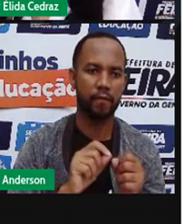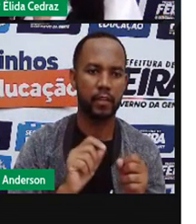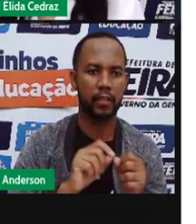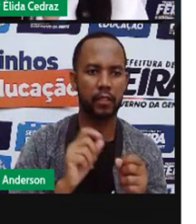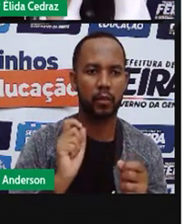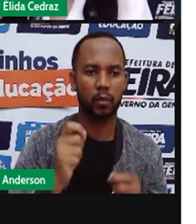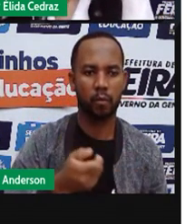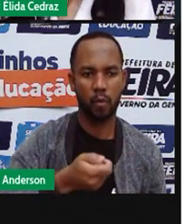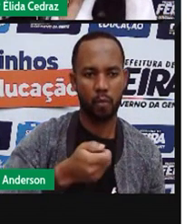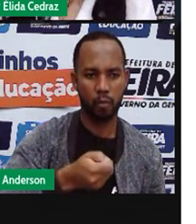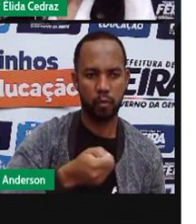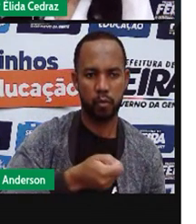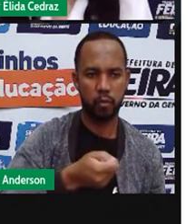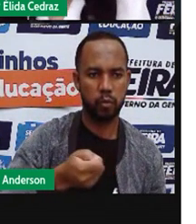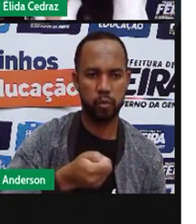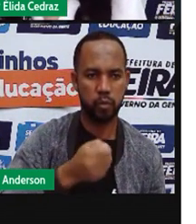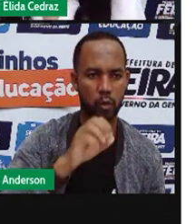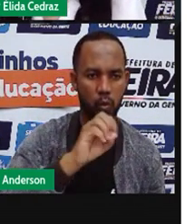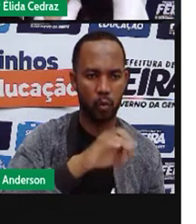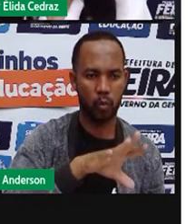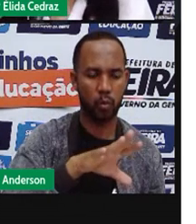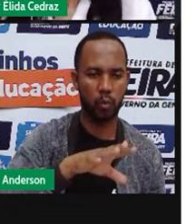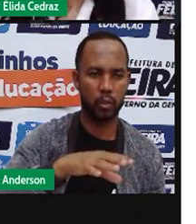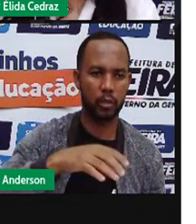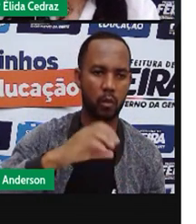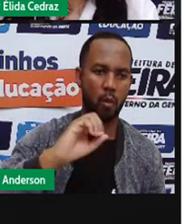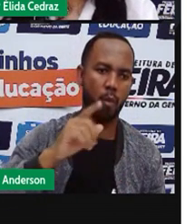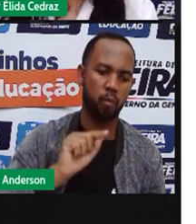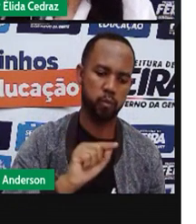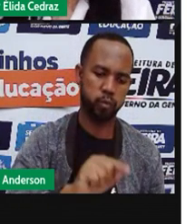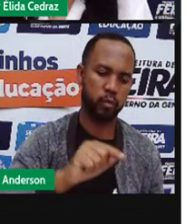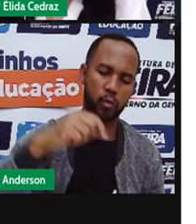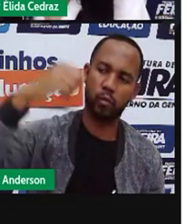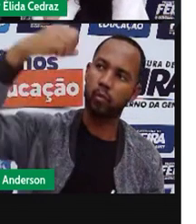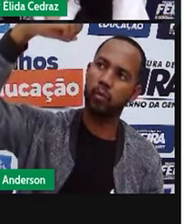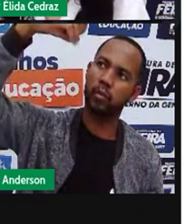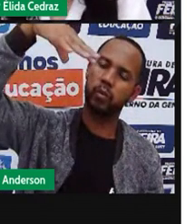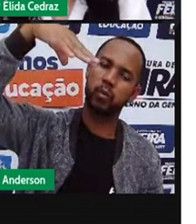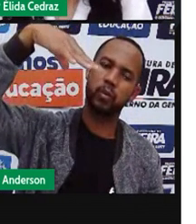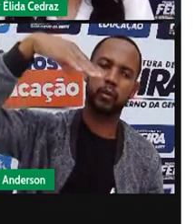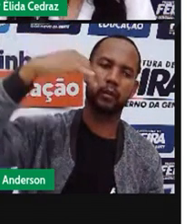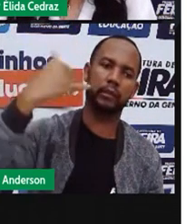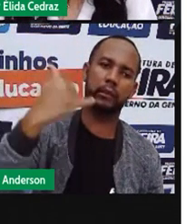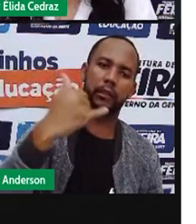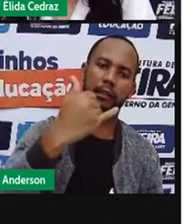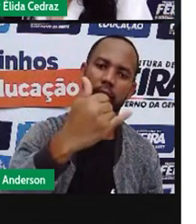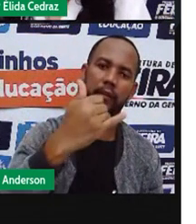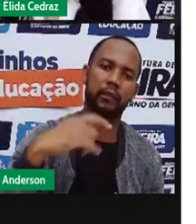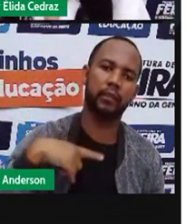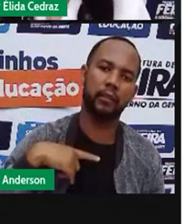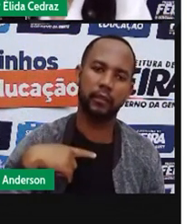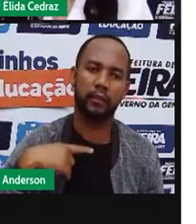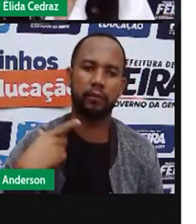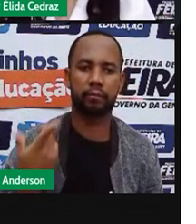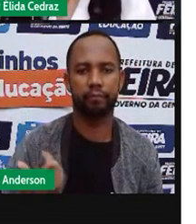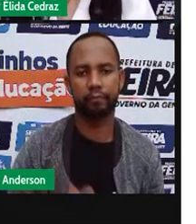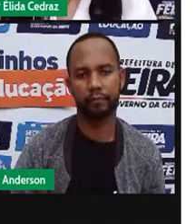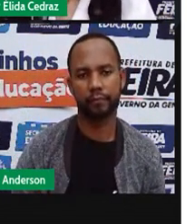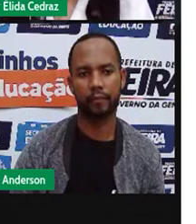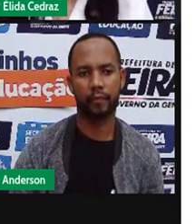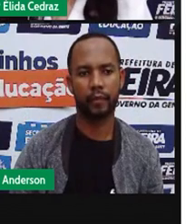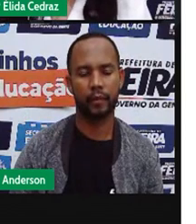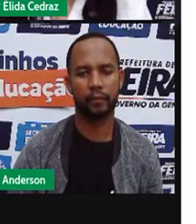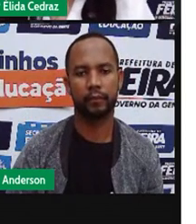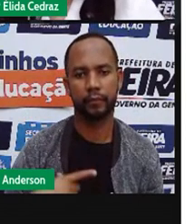lanterna que nós utilizamos em casa. Como a lanterna do celular. E ainda nós temos a